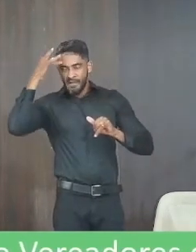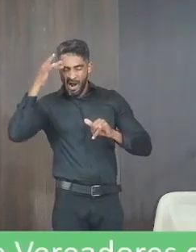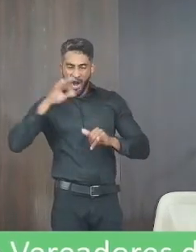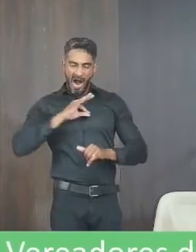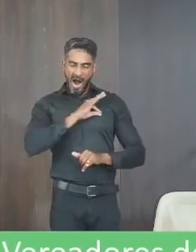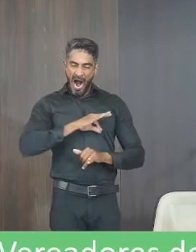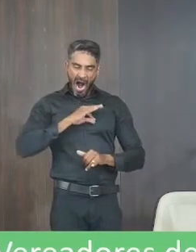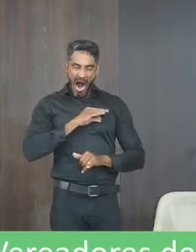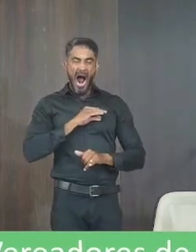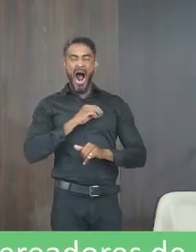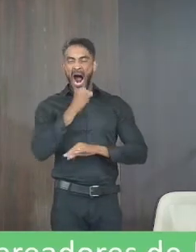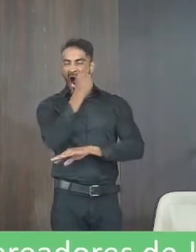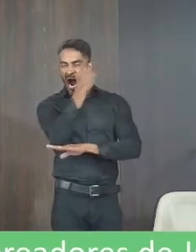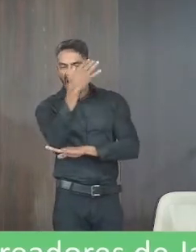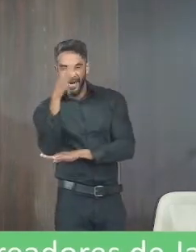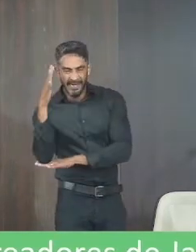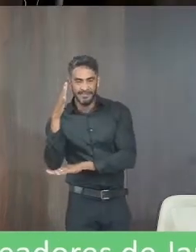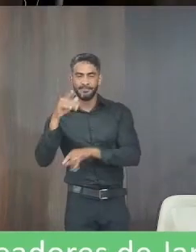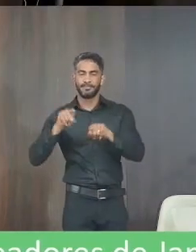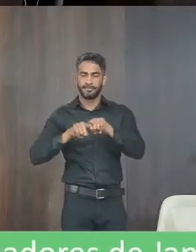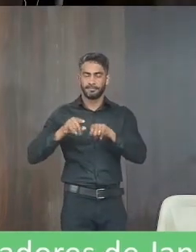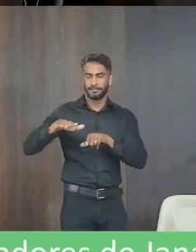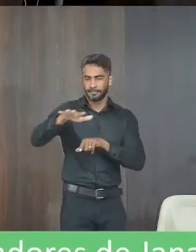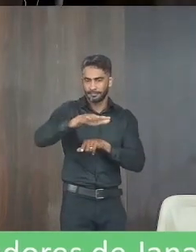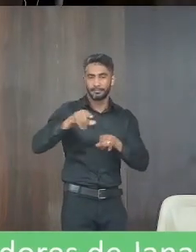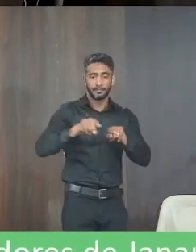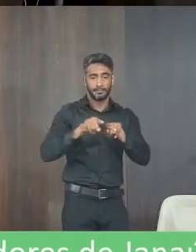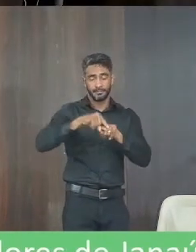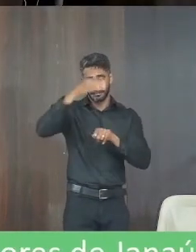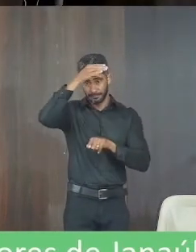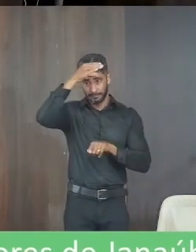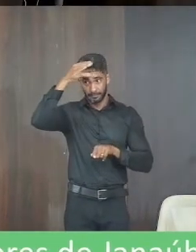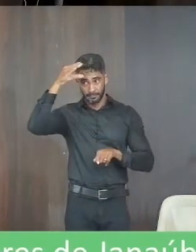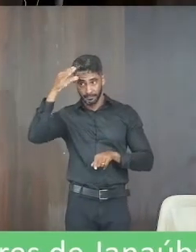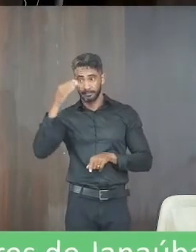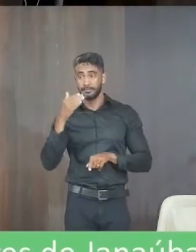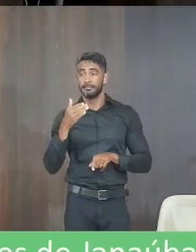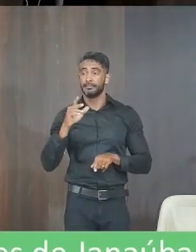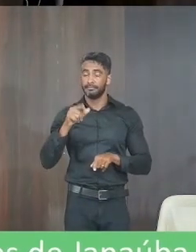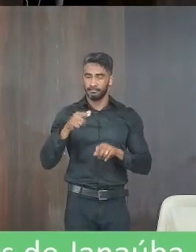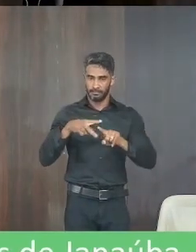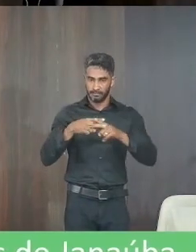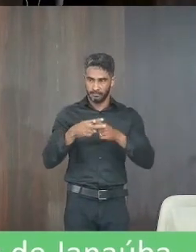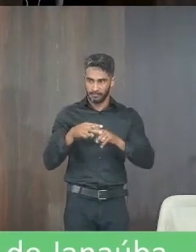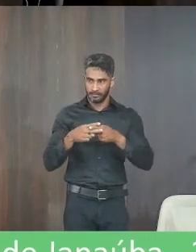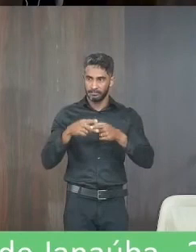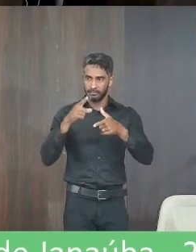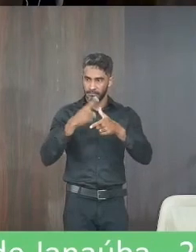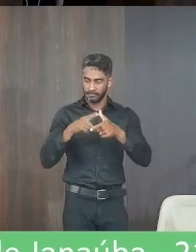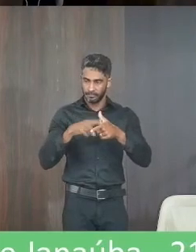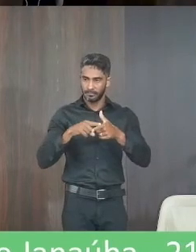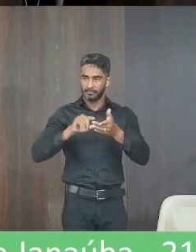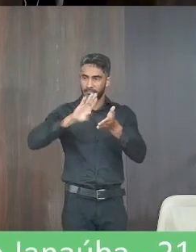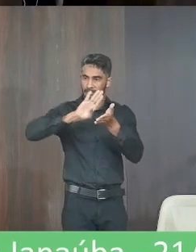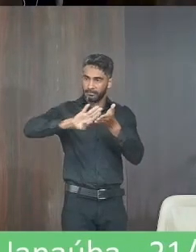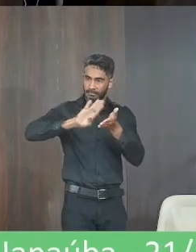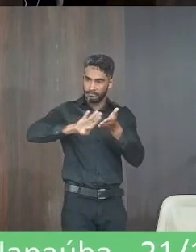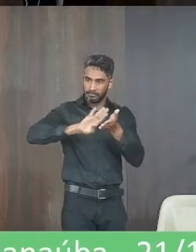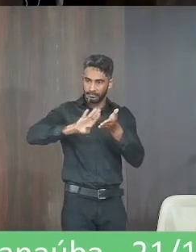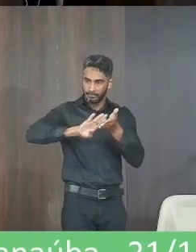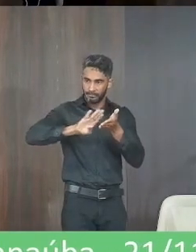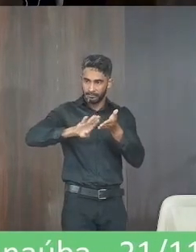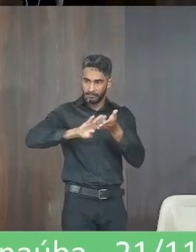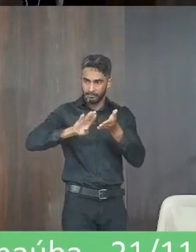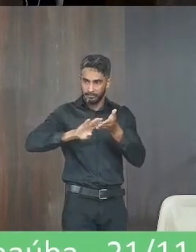polícia ambiental do meio ambiente e dessa câmara de vereadores foi solucionado o problema no sábado foram retirados todos os